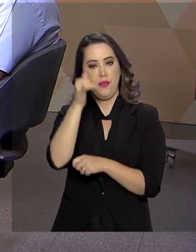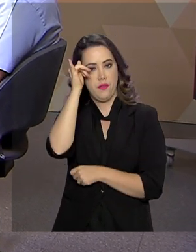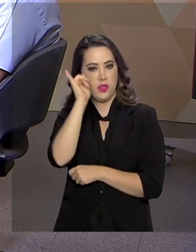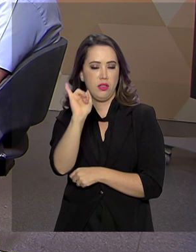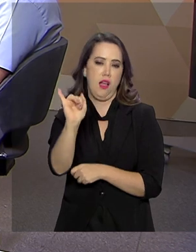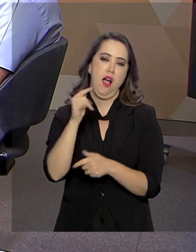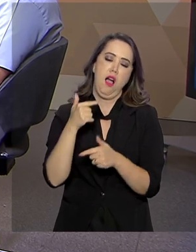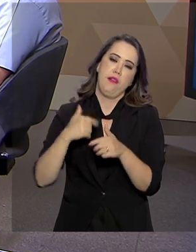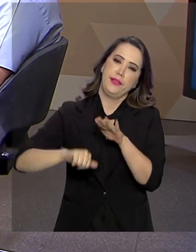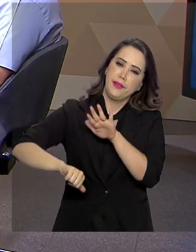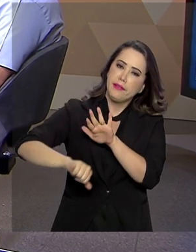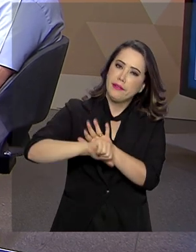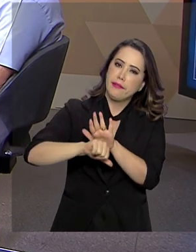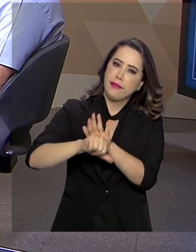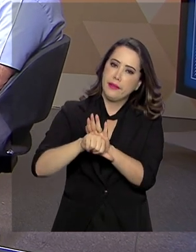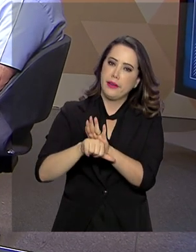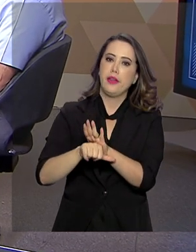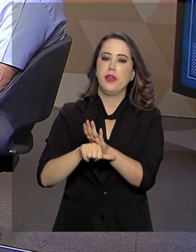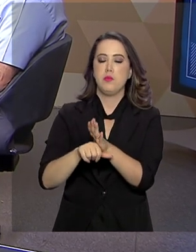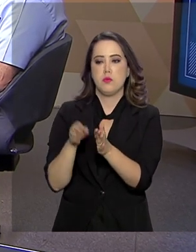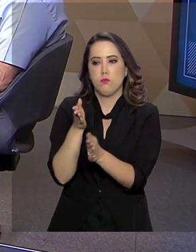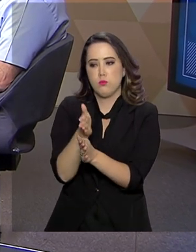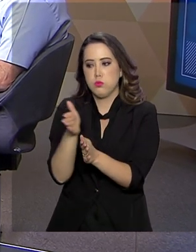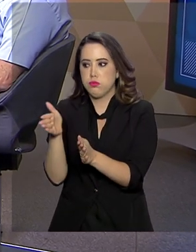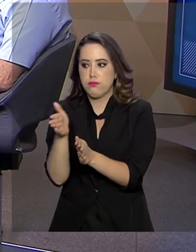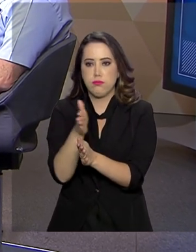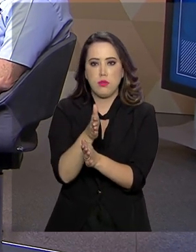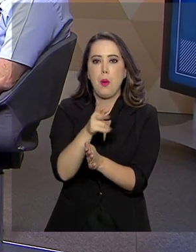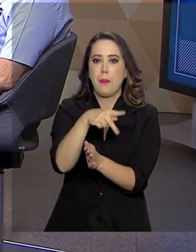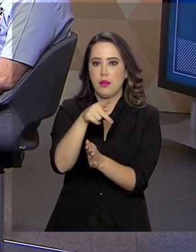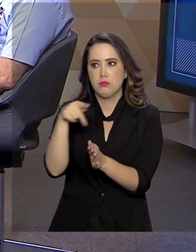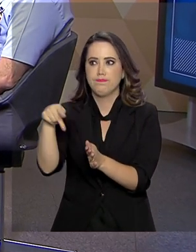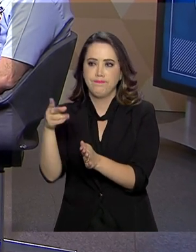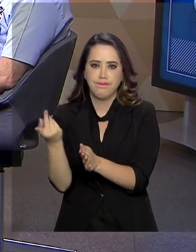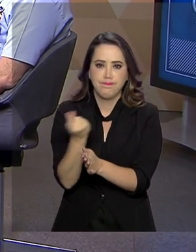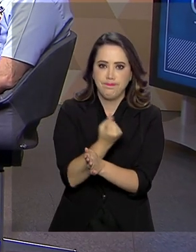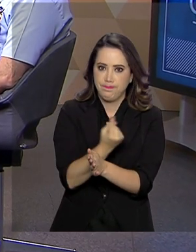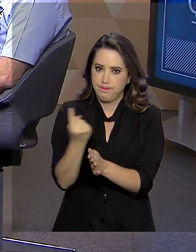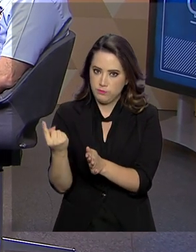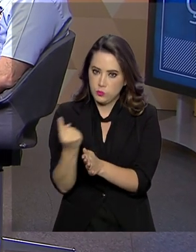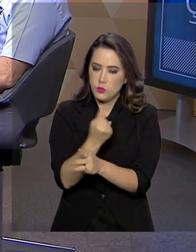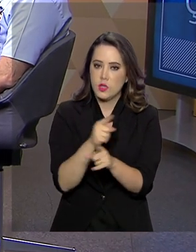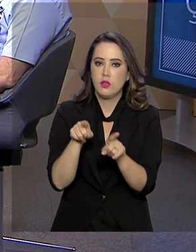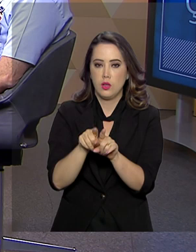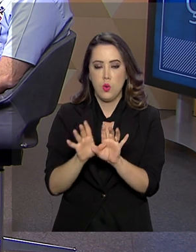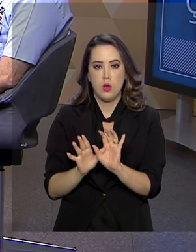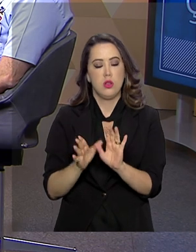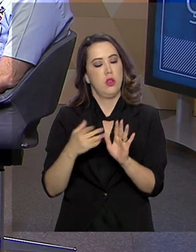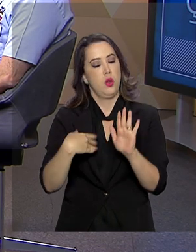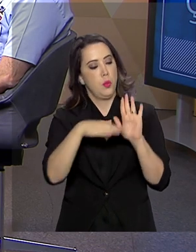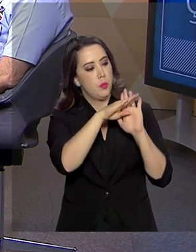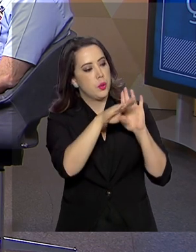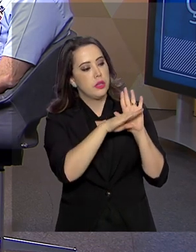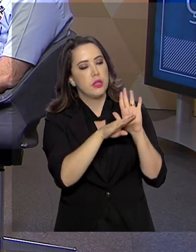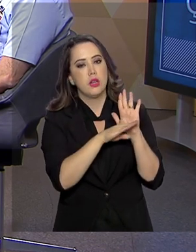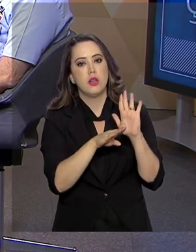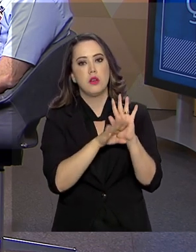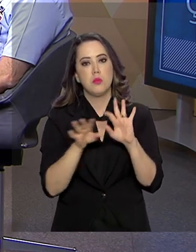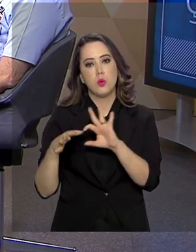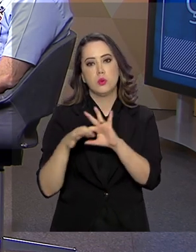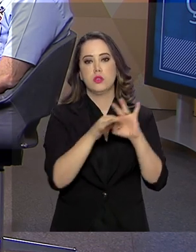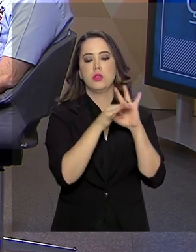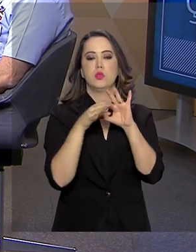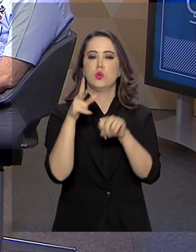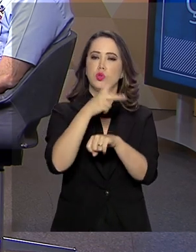aos delitos transfronteiriços, o governo federal criou o Programa de Proteção Integrada de Fronteiras. É um trabalho que envolve